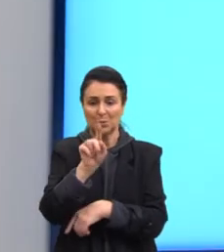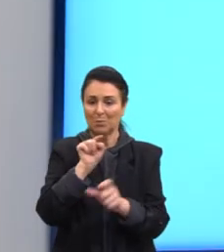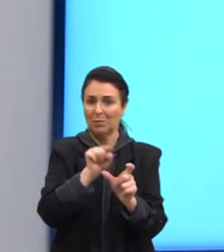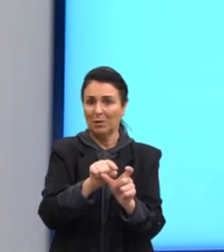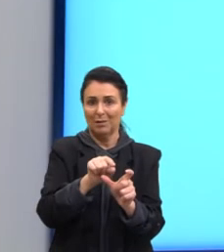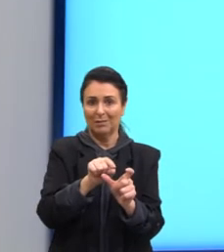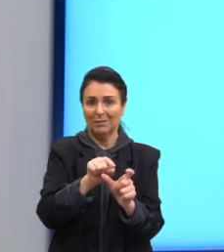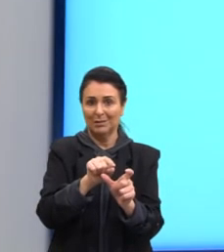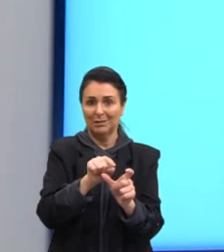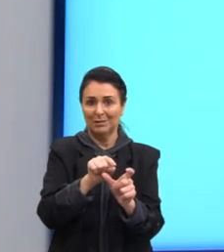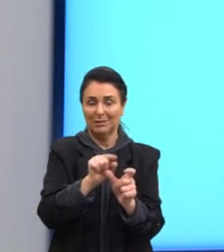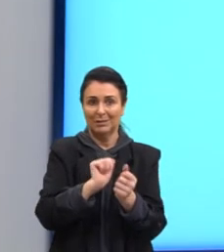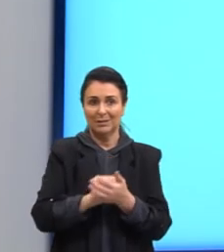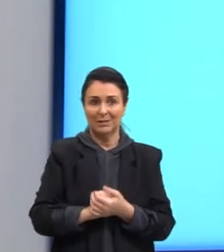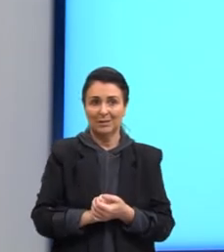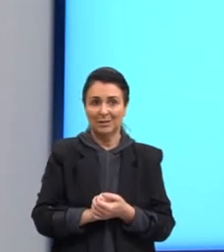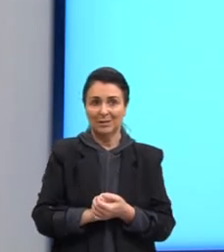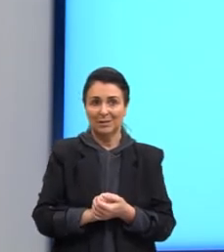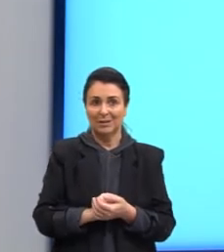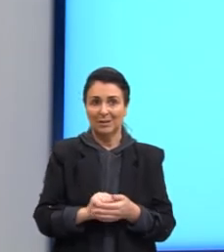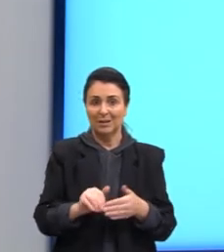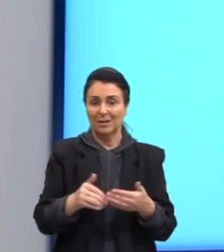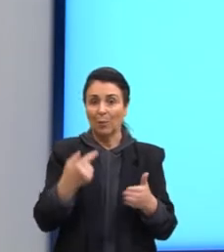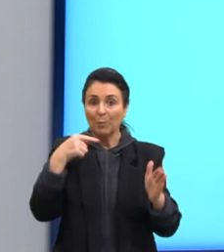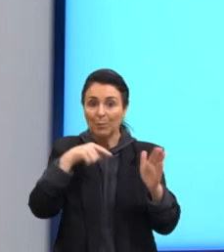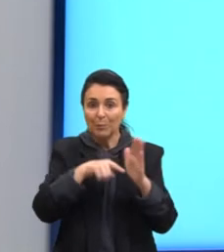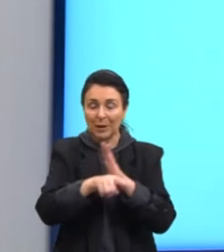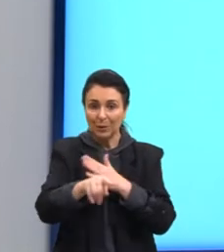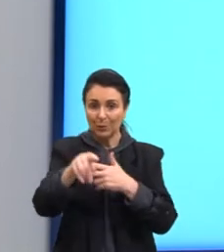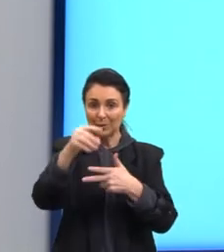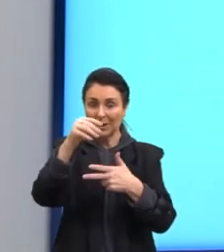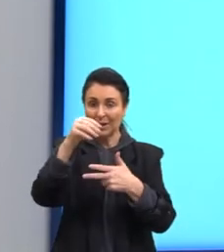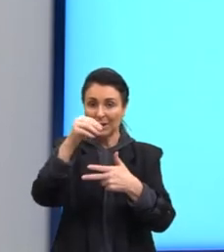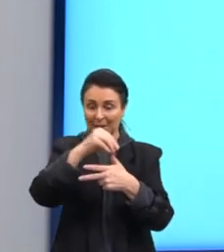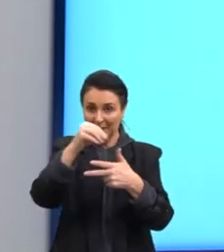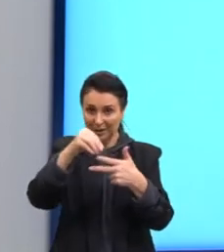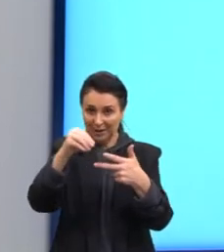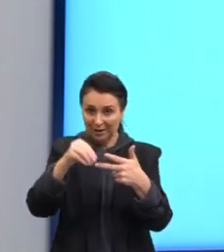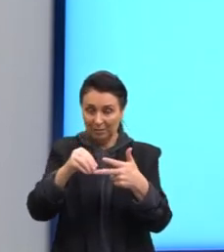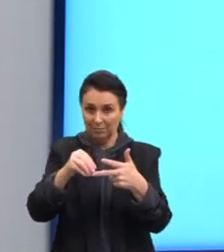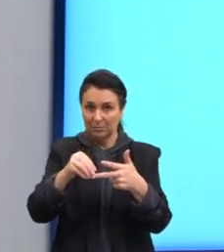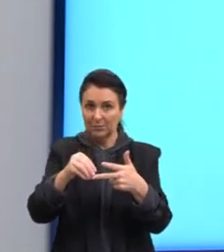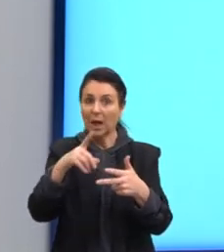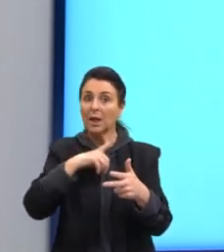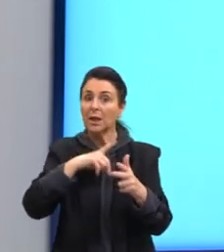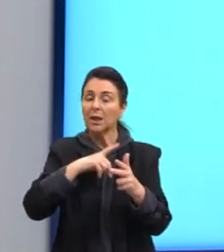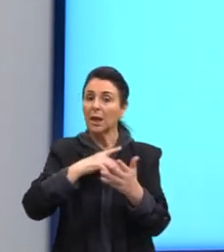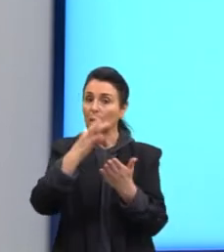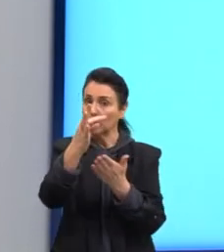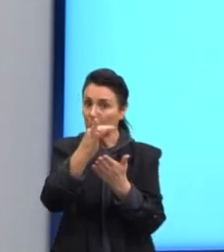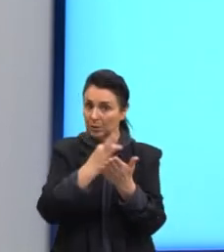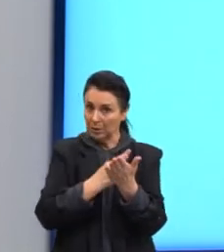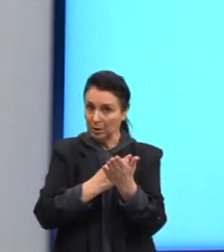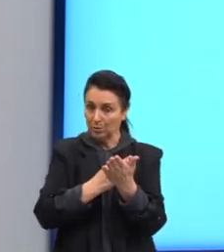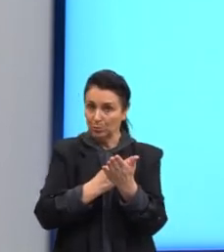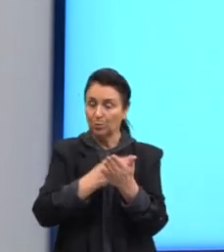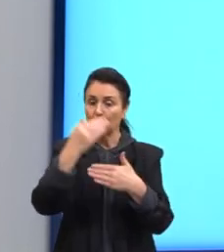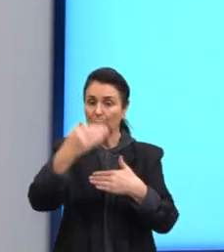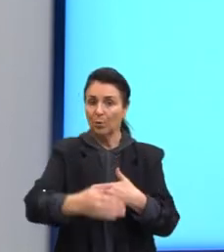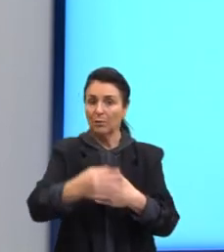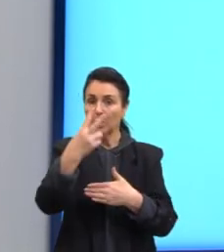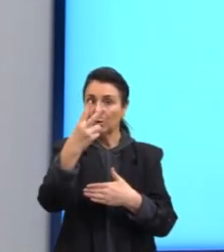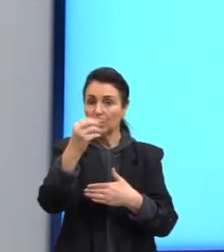Ok? Então, eu peguei uma outra questão. É um texto. 2020, a questão